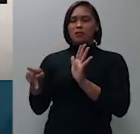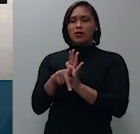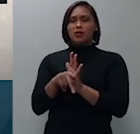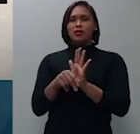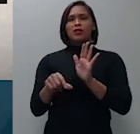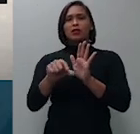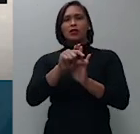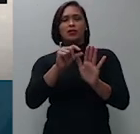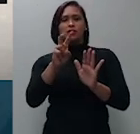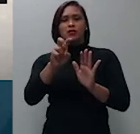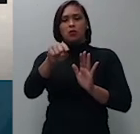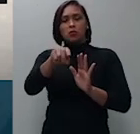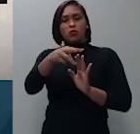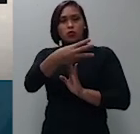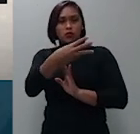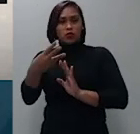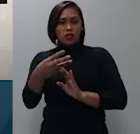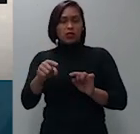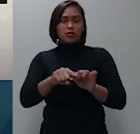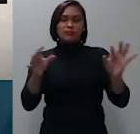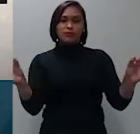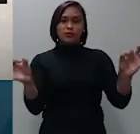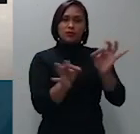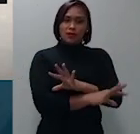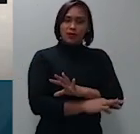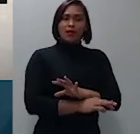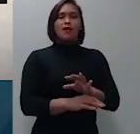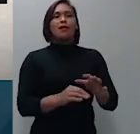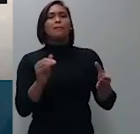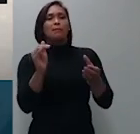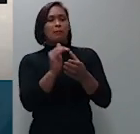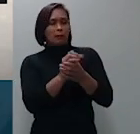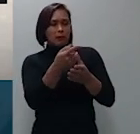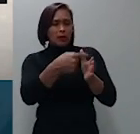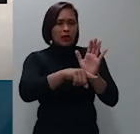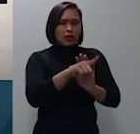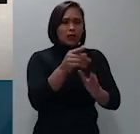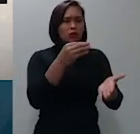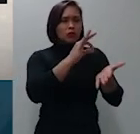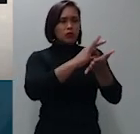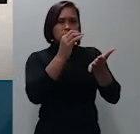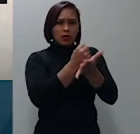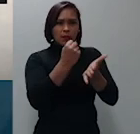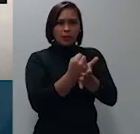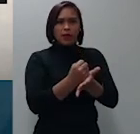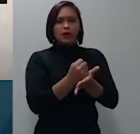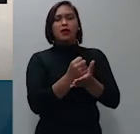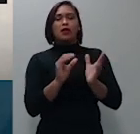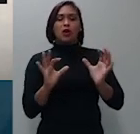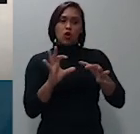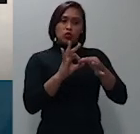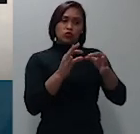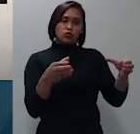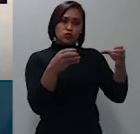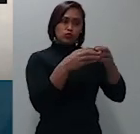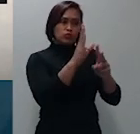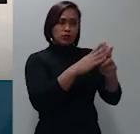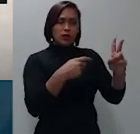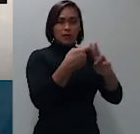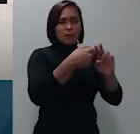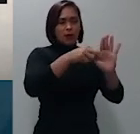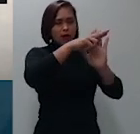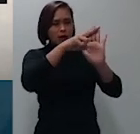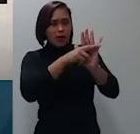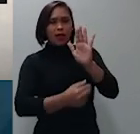o encerramento dos litígios cláusula nona a prevalência da comunhão das partes sobre as normas legais cláusula 11